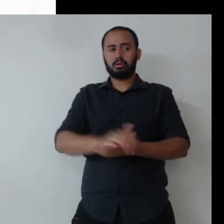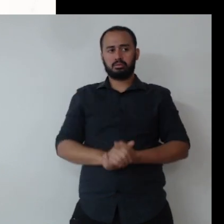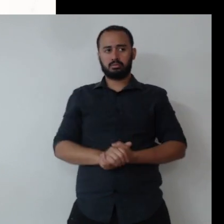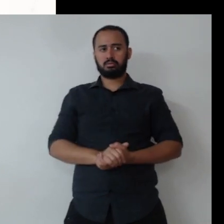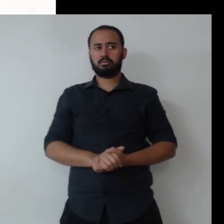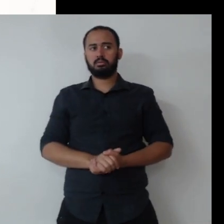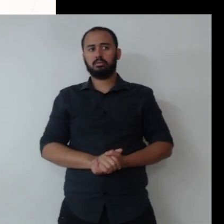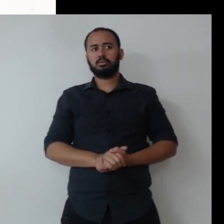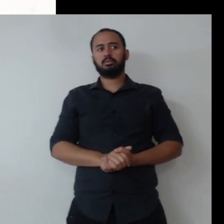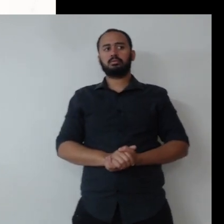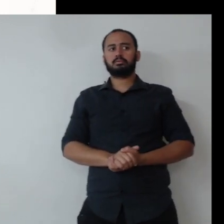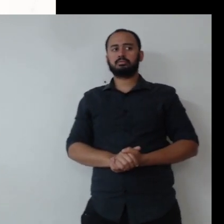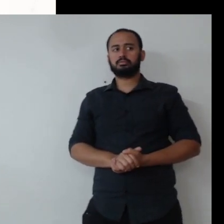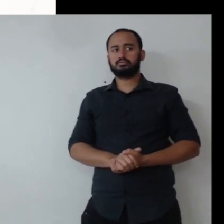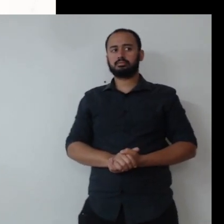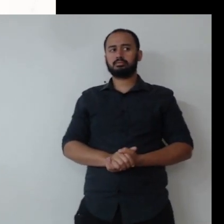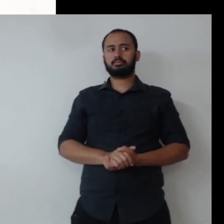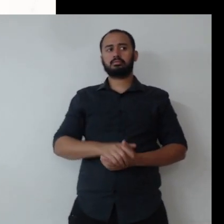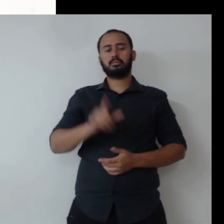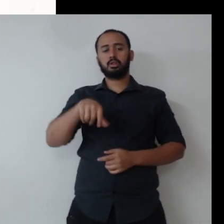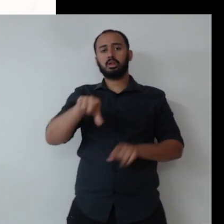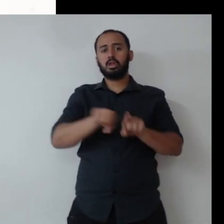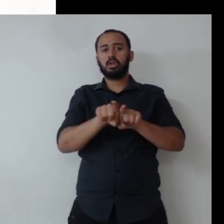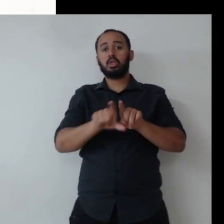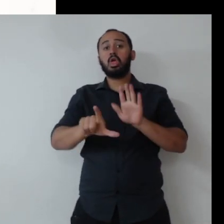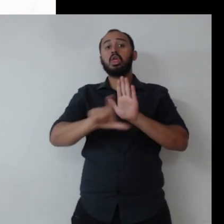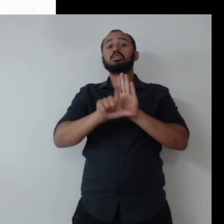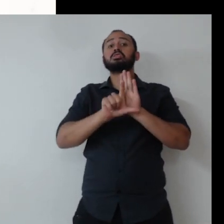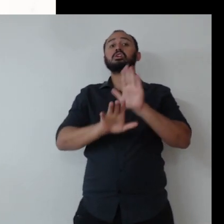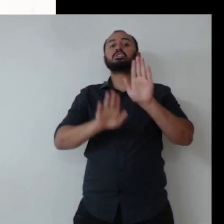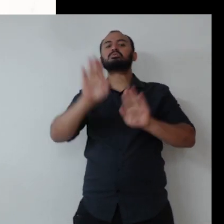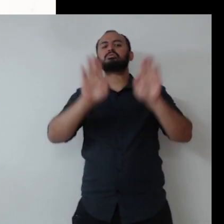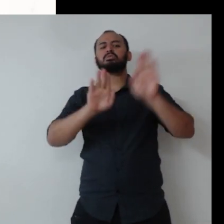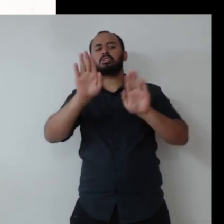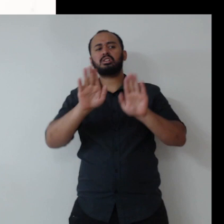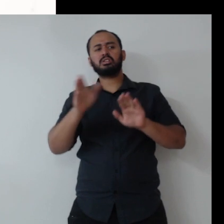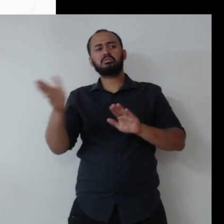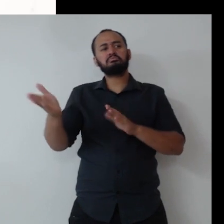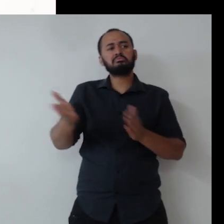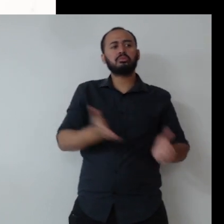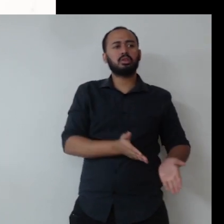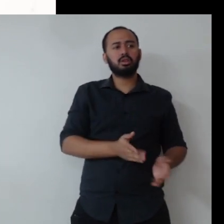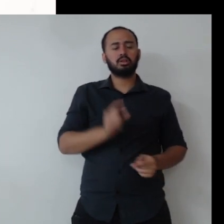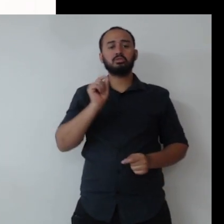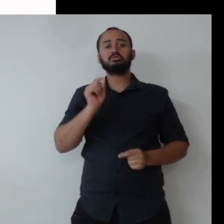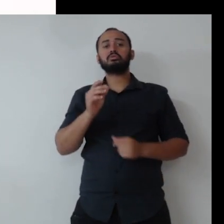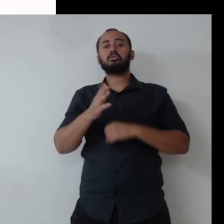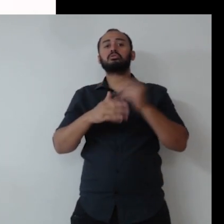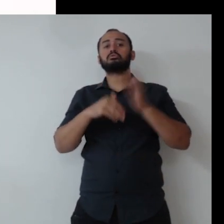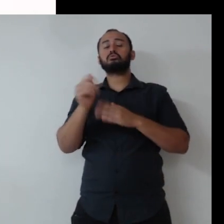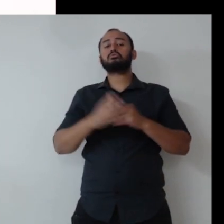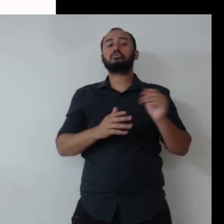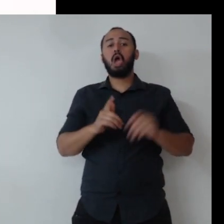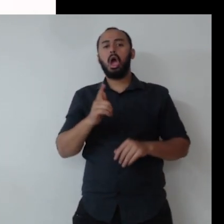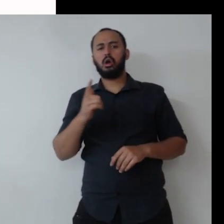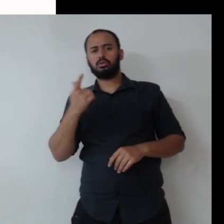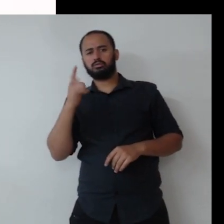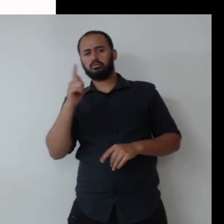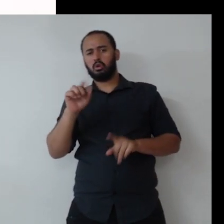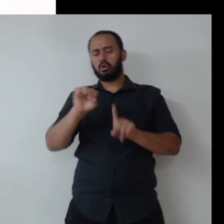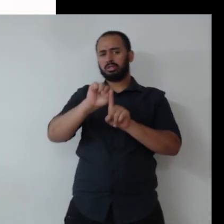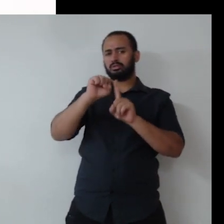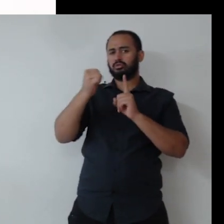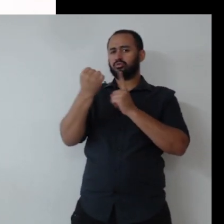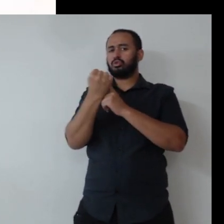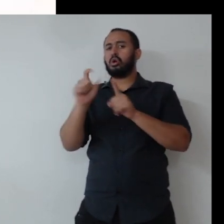exemplo de ESD no setor público, a nova lei de licitações, a 14.133, ela traz elementos de governança, de social